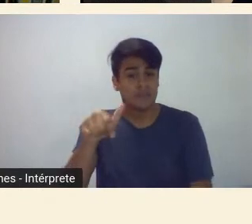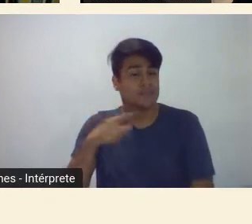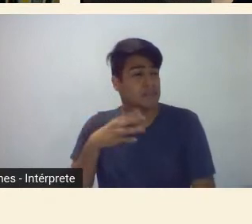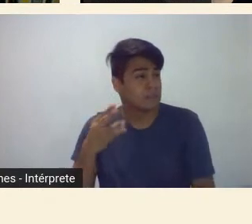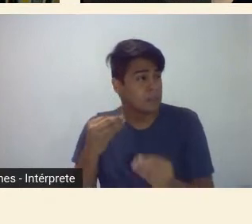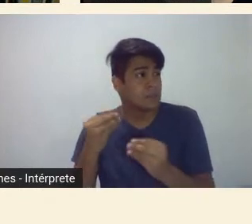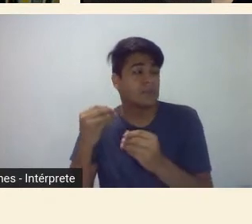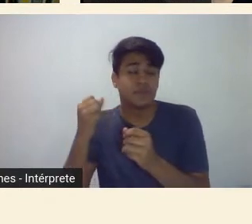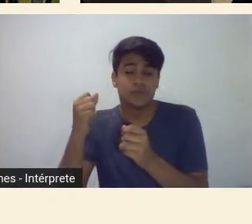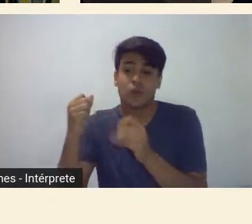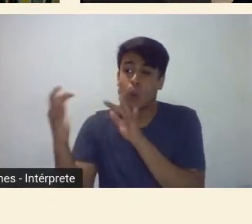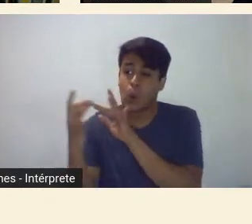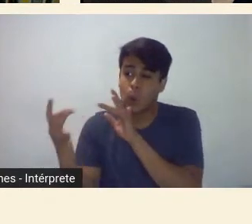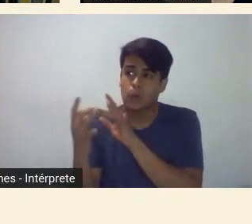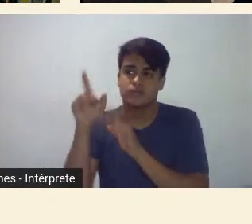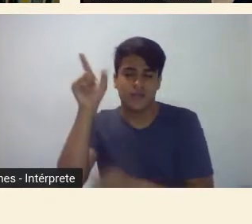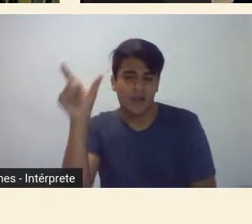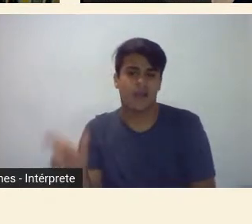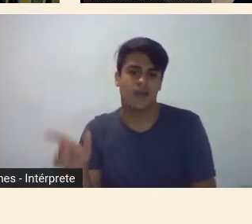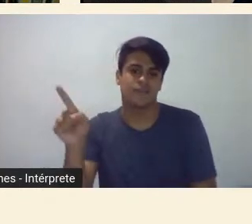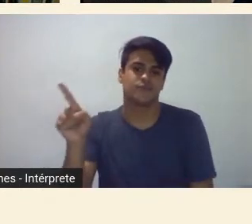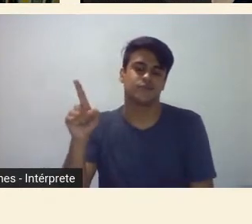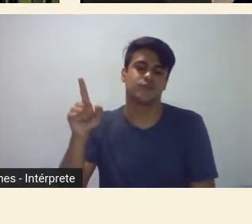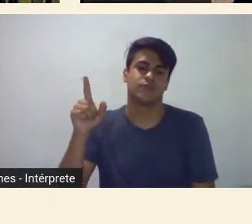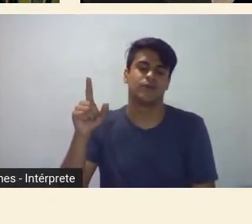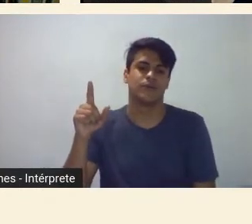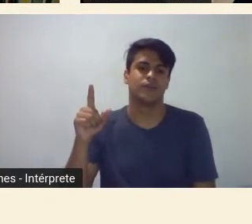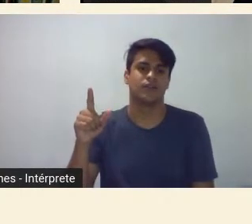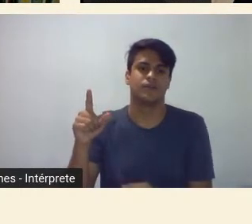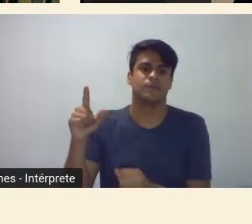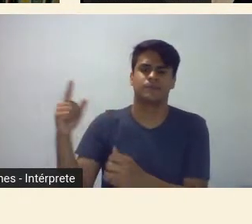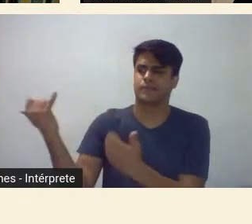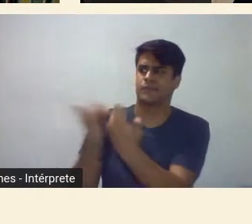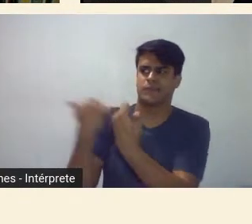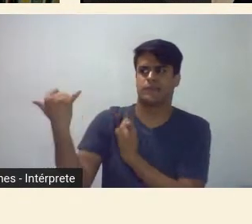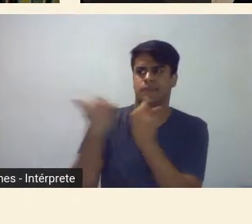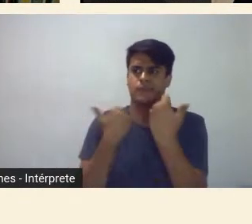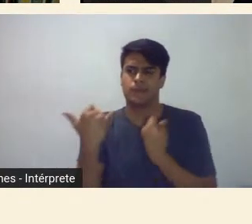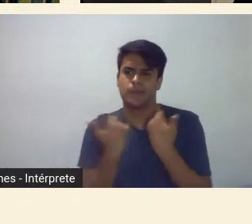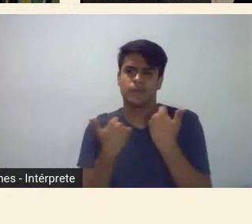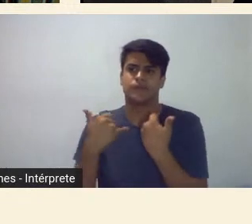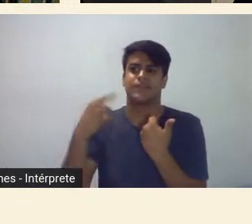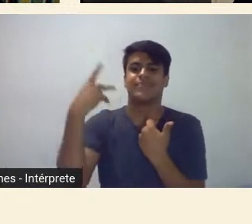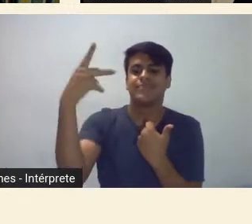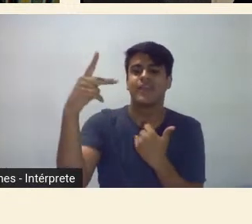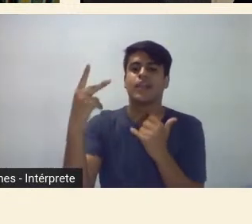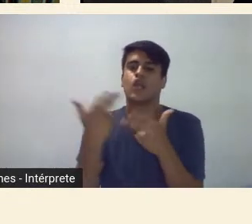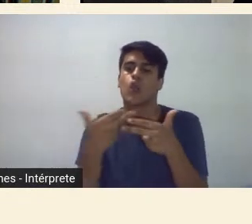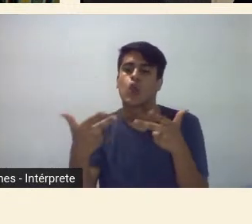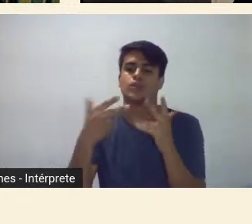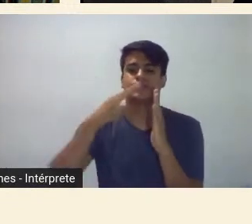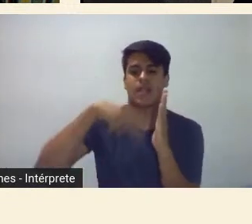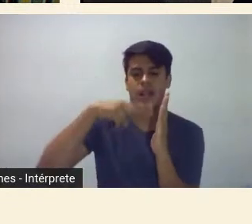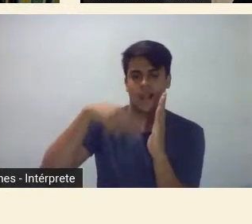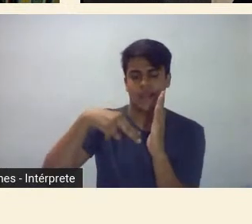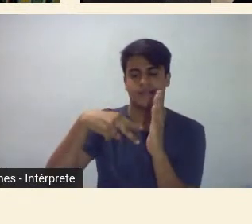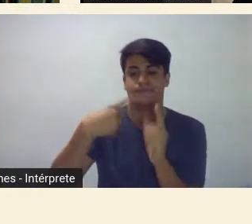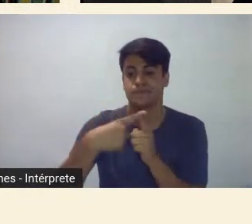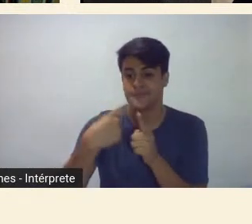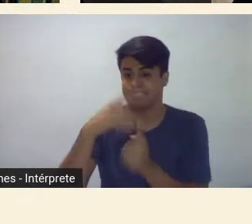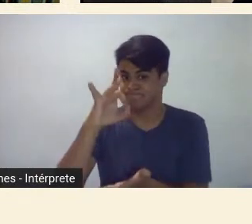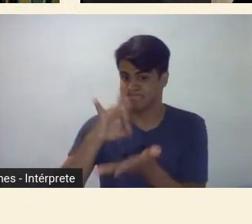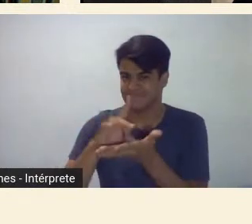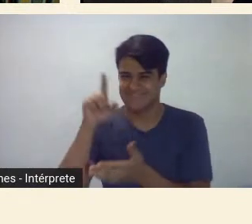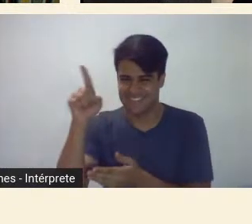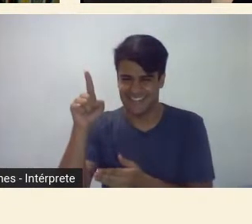contato com ele assim de ouvir falar das coisas dele de ler as coisas dele porque na verdade a conferência que o